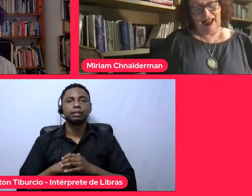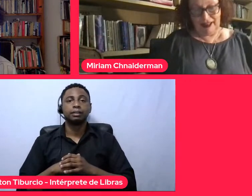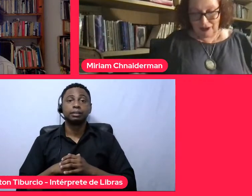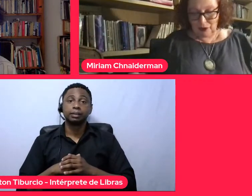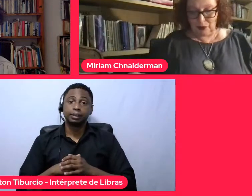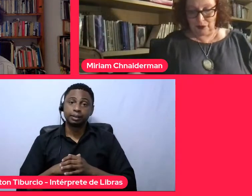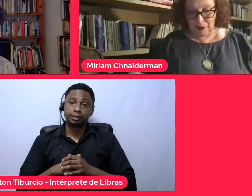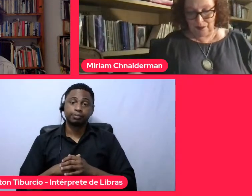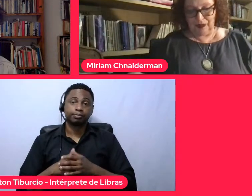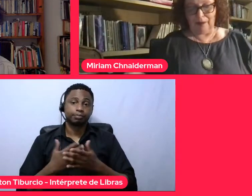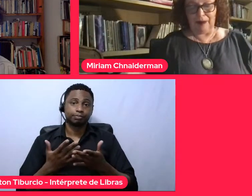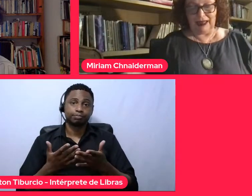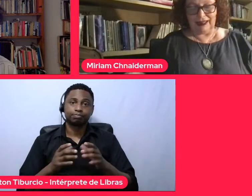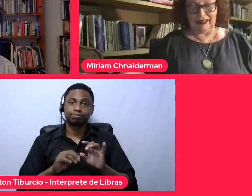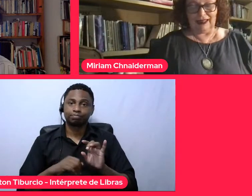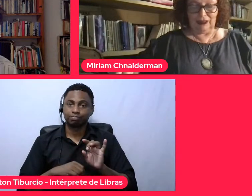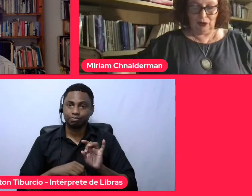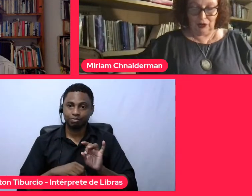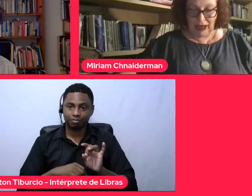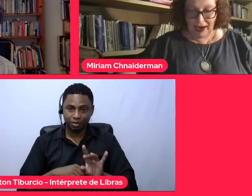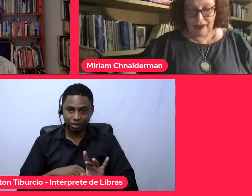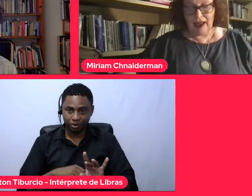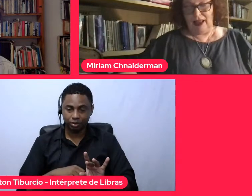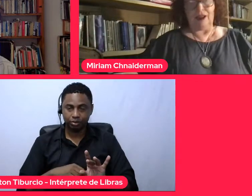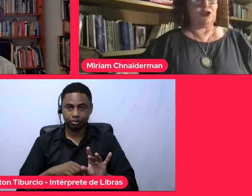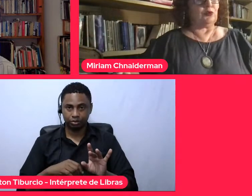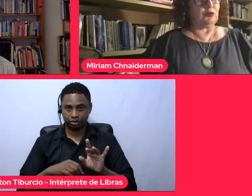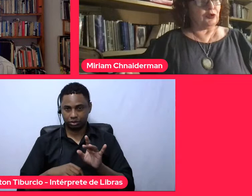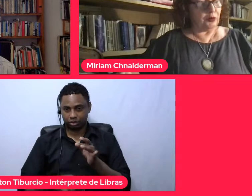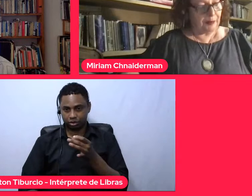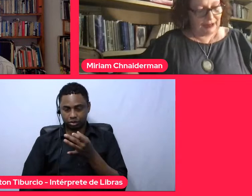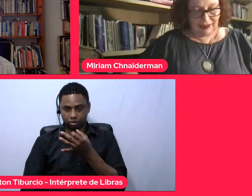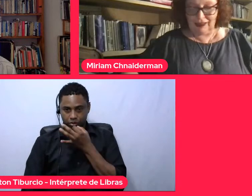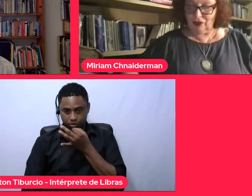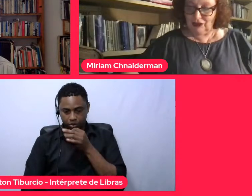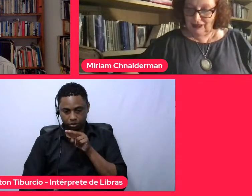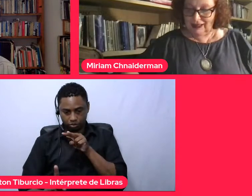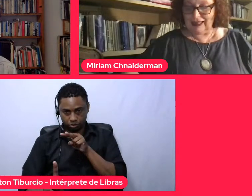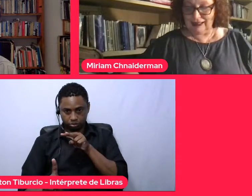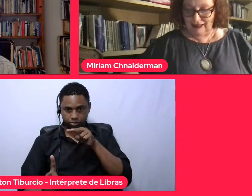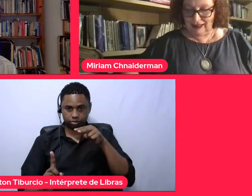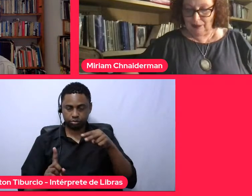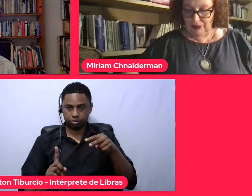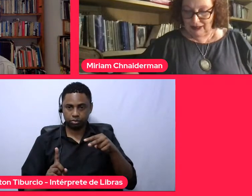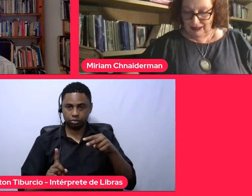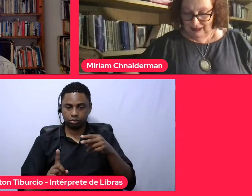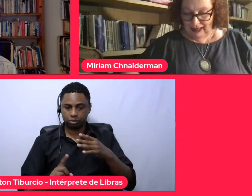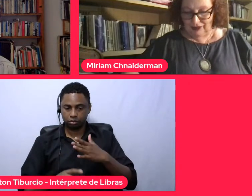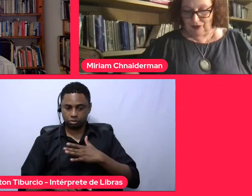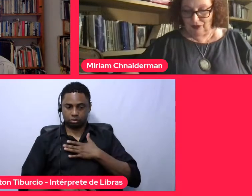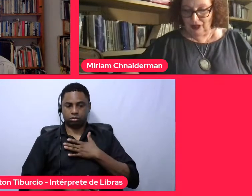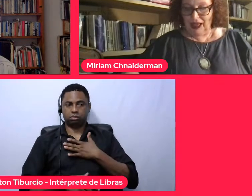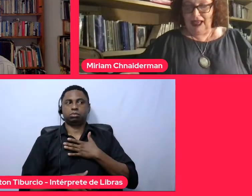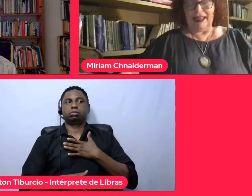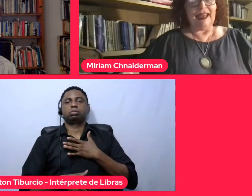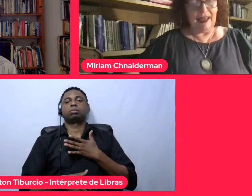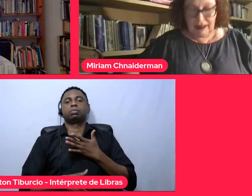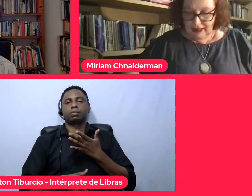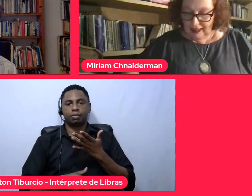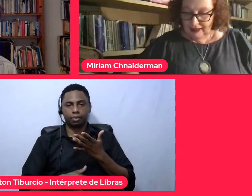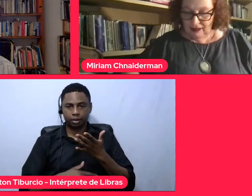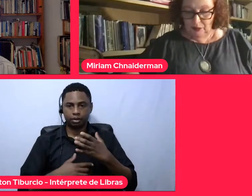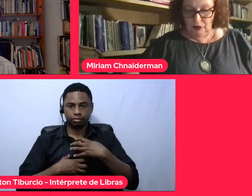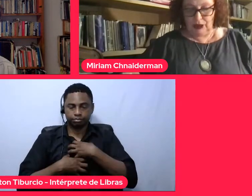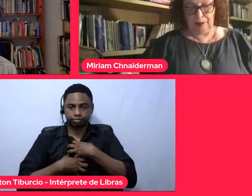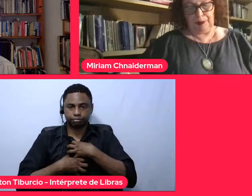é isso. A partir desse olhar somos surpreendidos e desestabilizados e